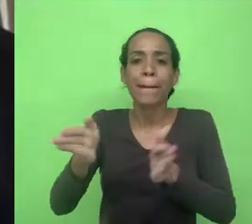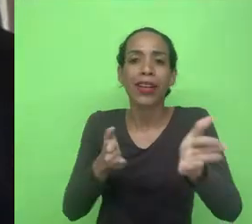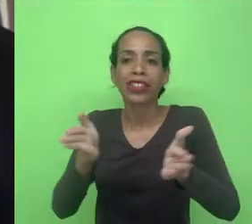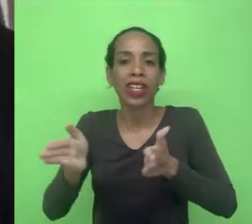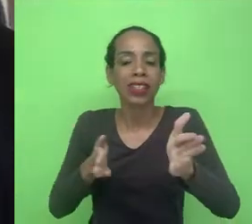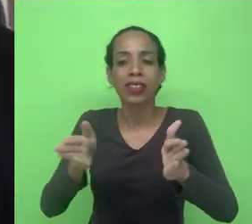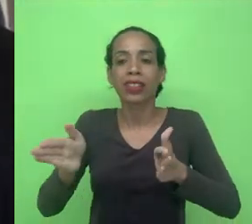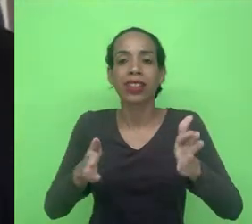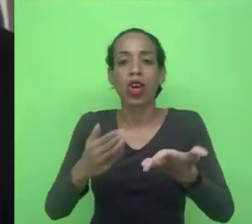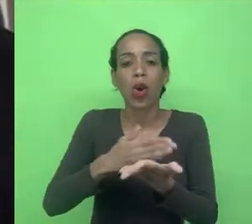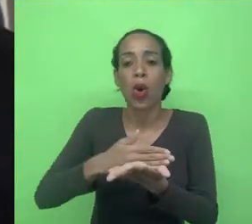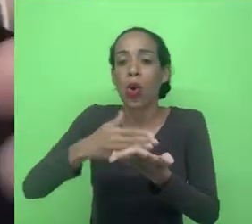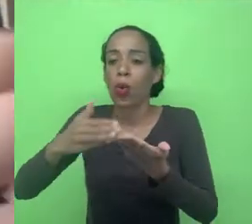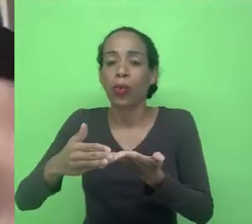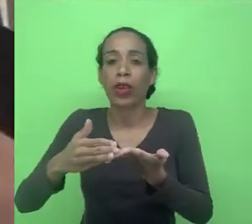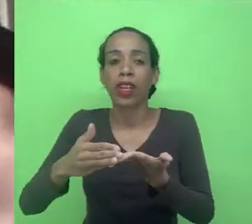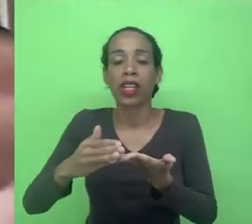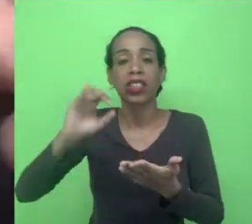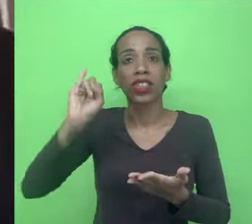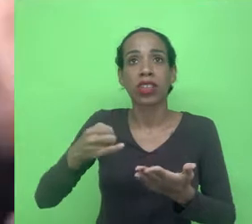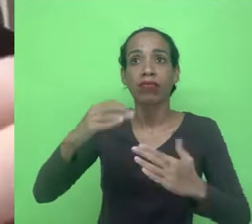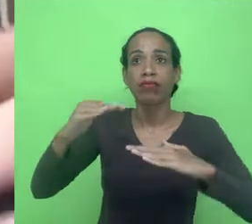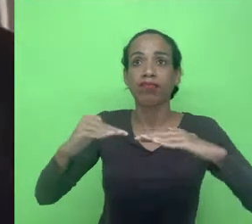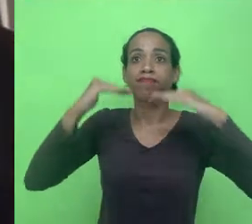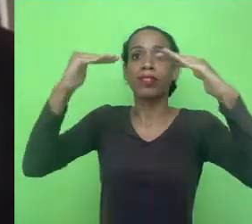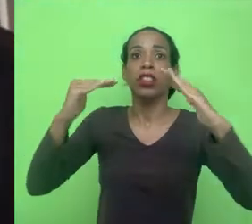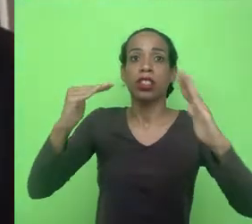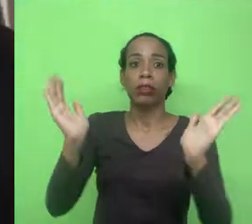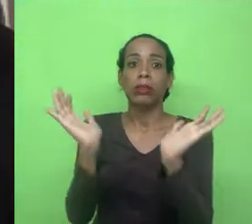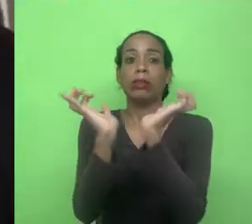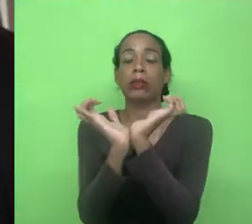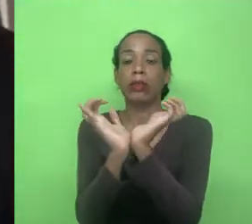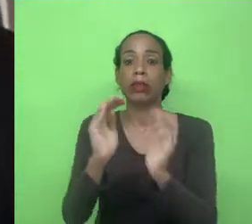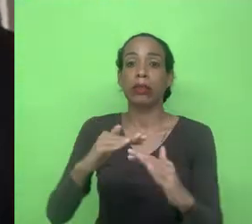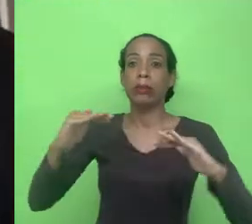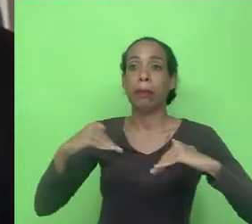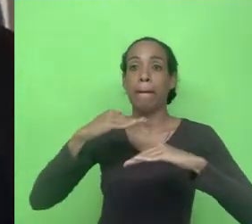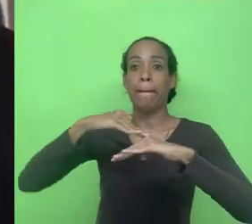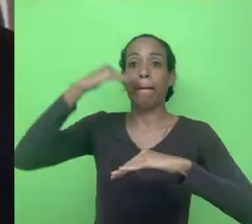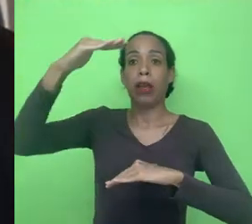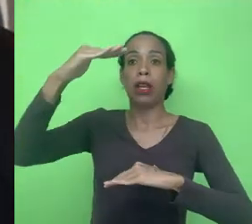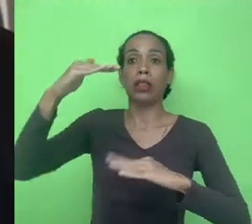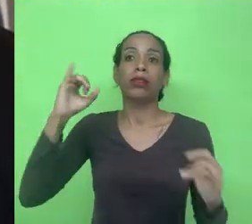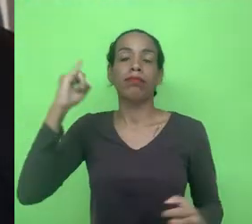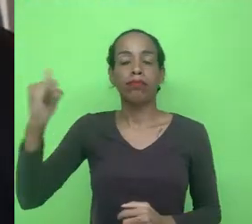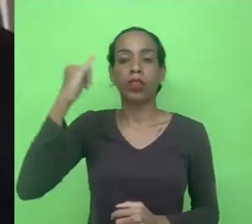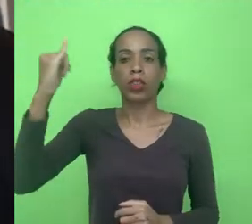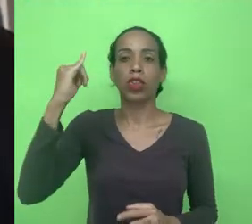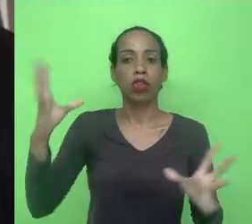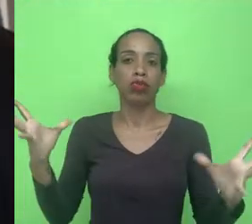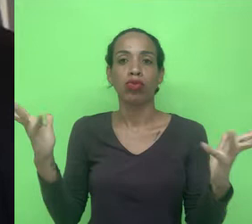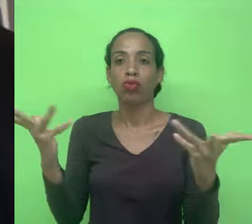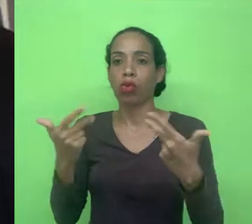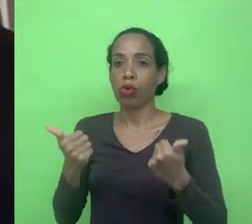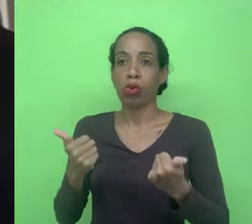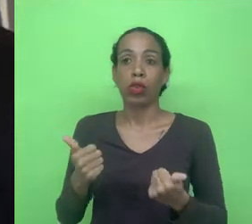começa, ela está sendo cada vez mais central e cada vez mais essencial para todos os